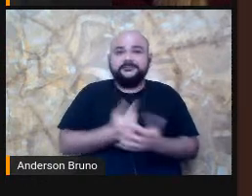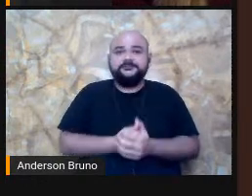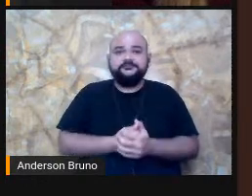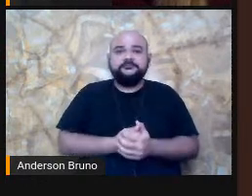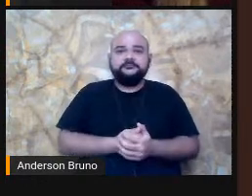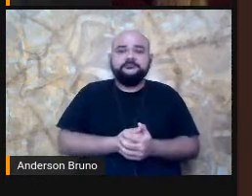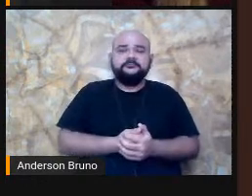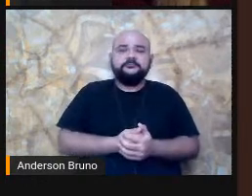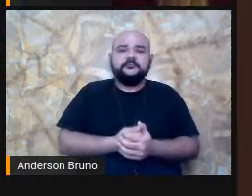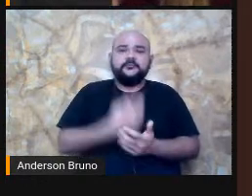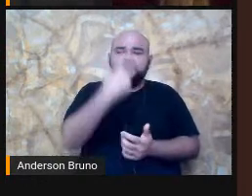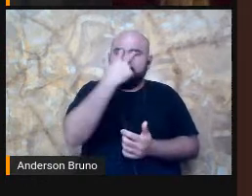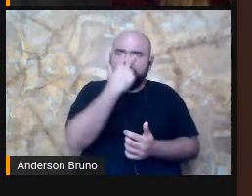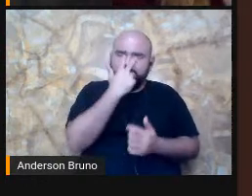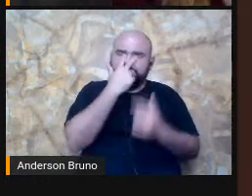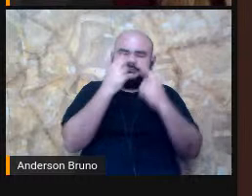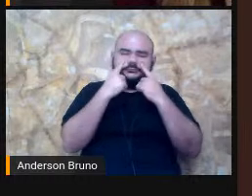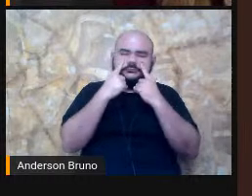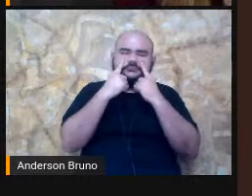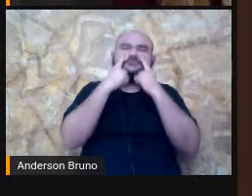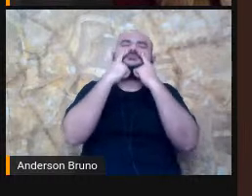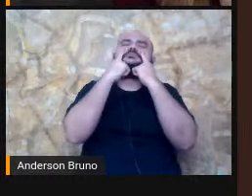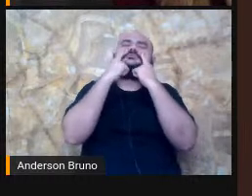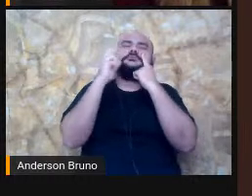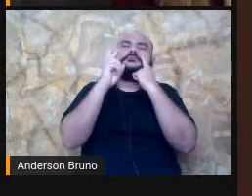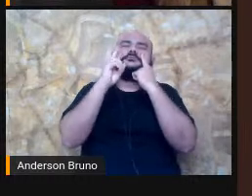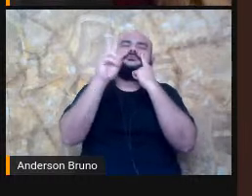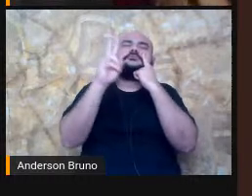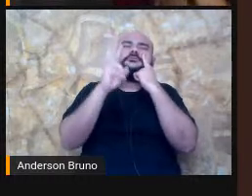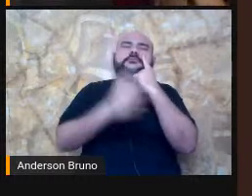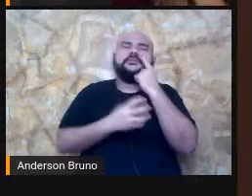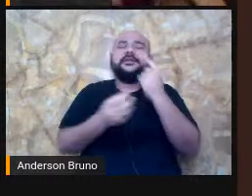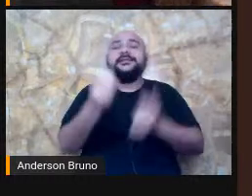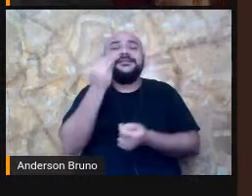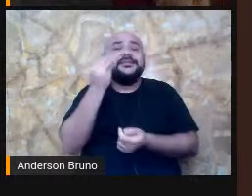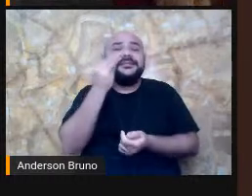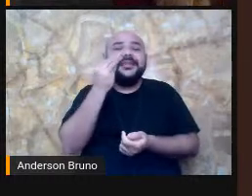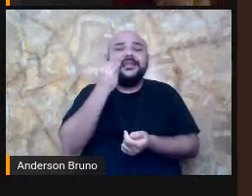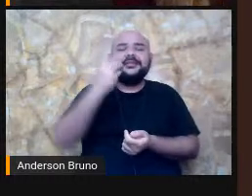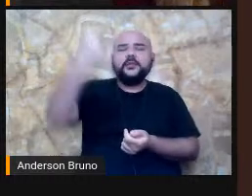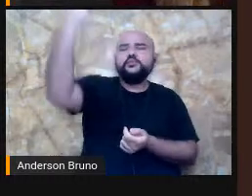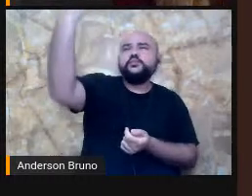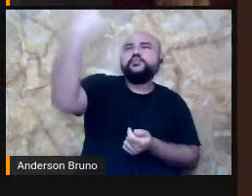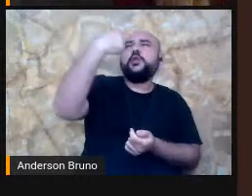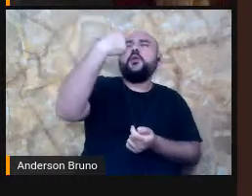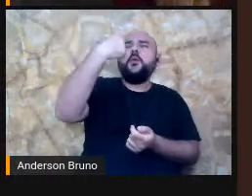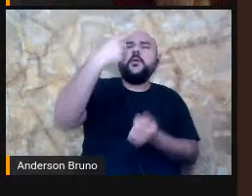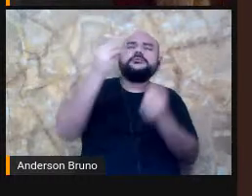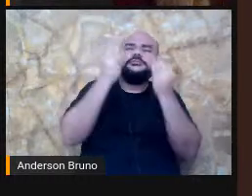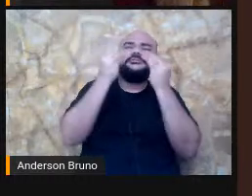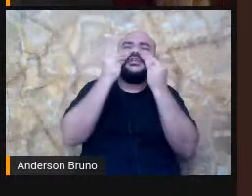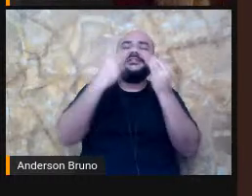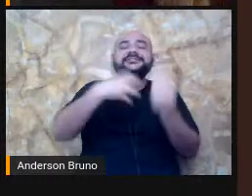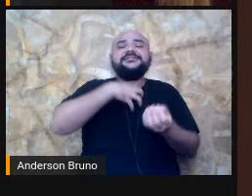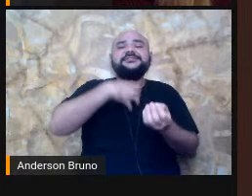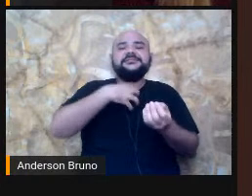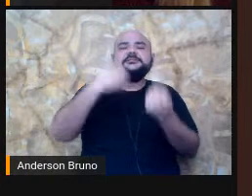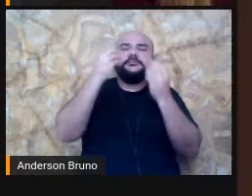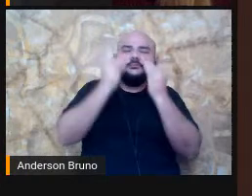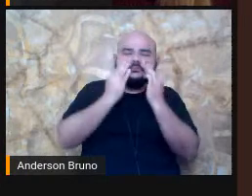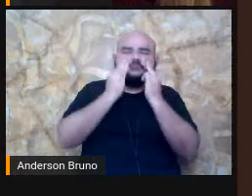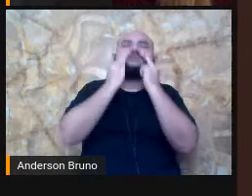seus olhos para cima, como se fosse para receber a luz do sol, o sol, provavelmente, num momento